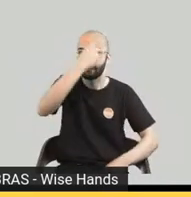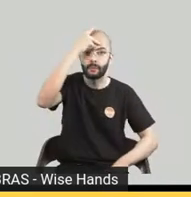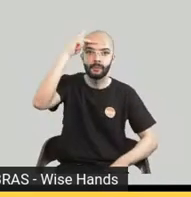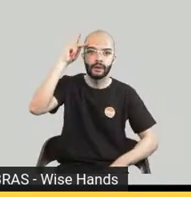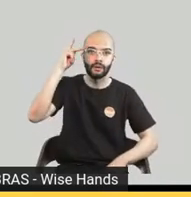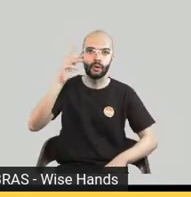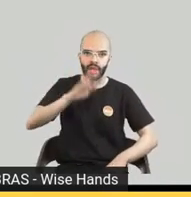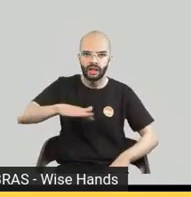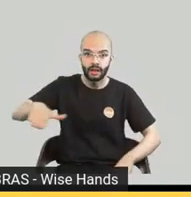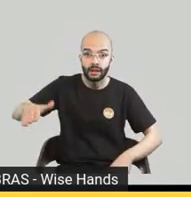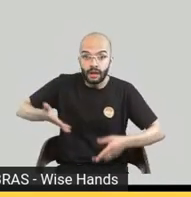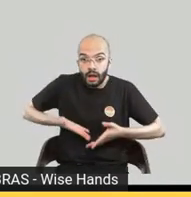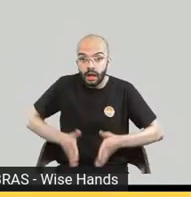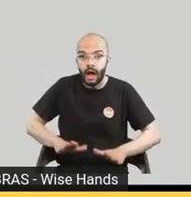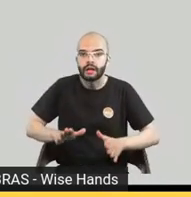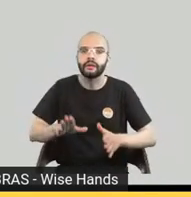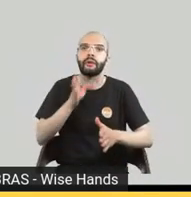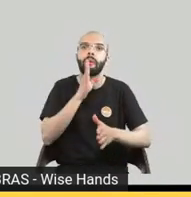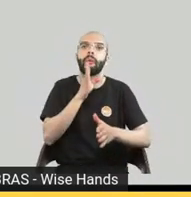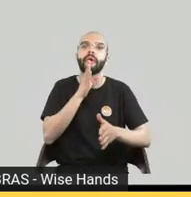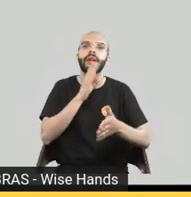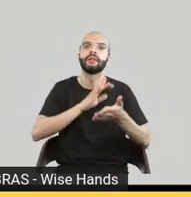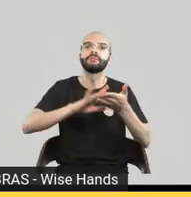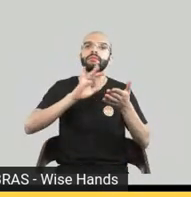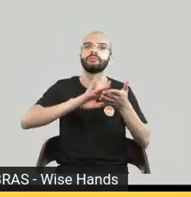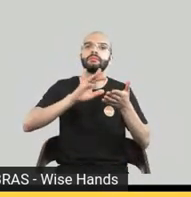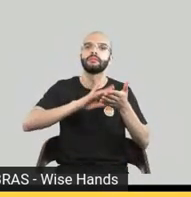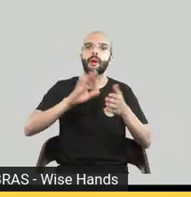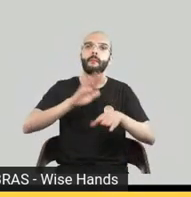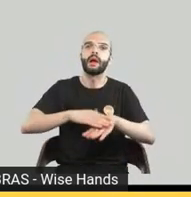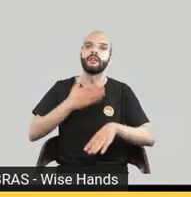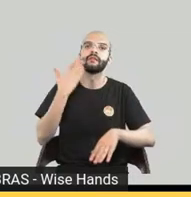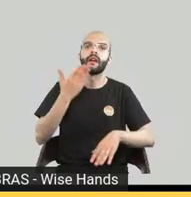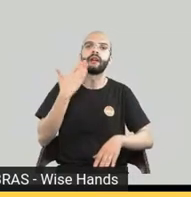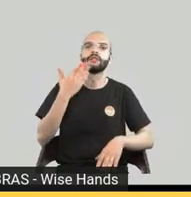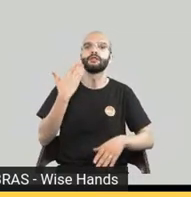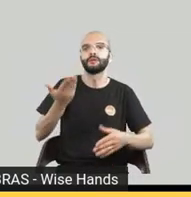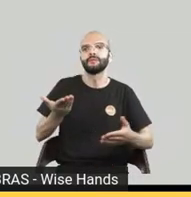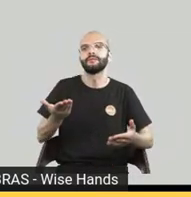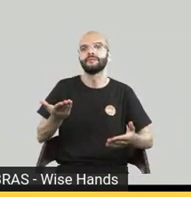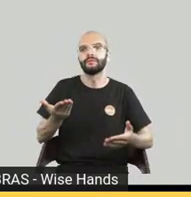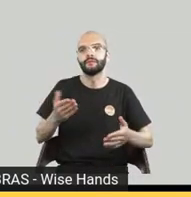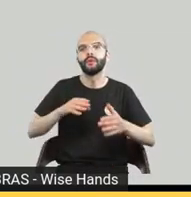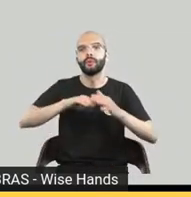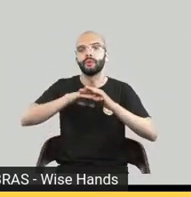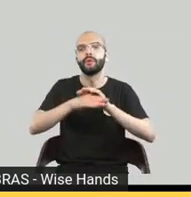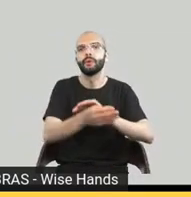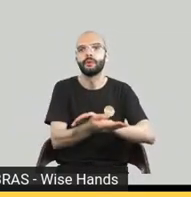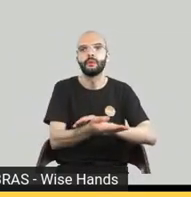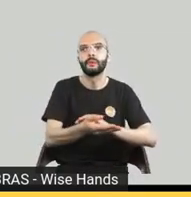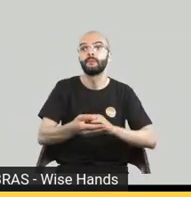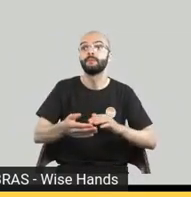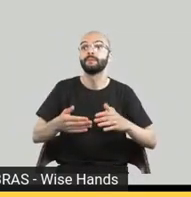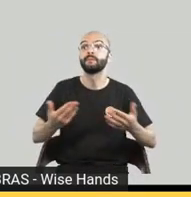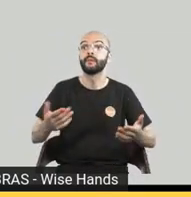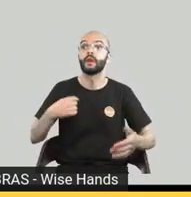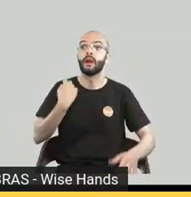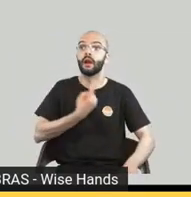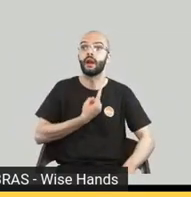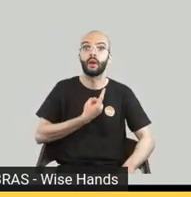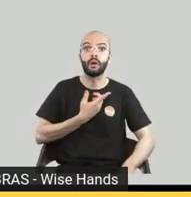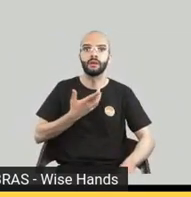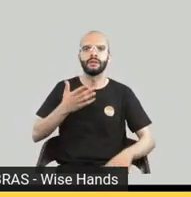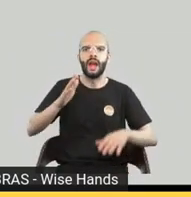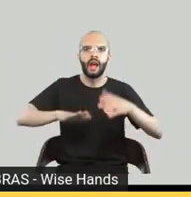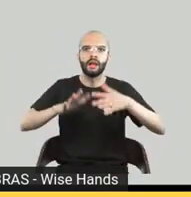mobile do celular que antes quando surge o livro digital no Brasil a gente tinha um problema também de base de devices porque a gente